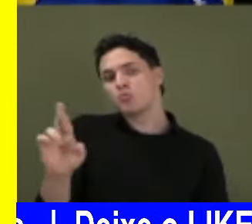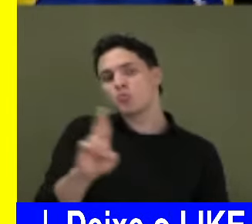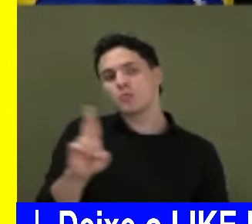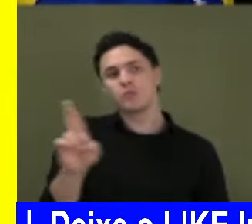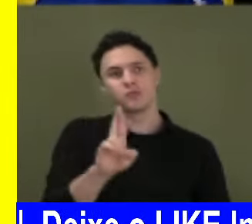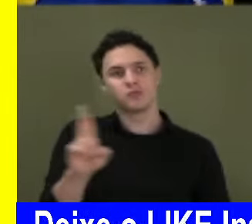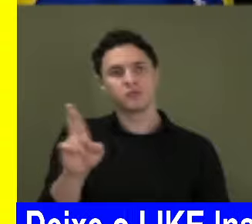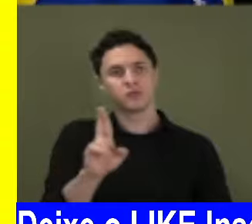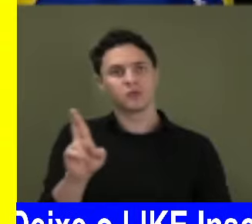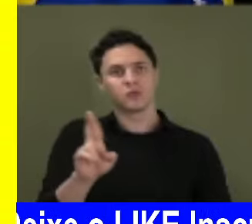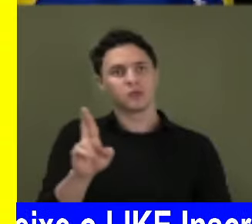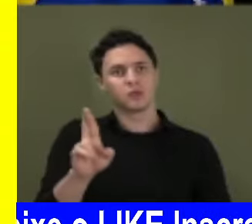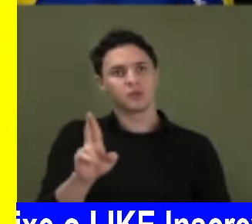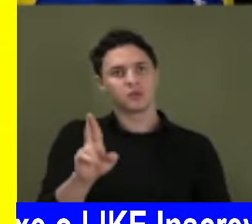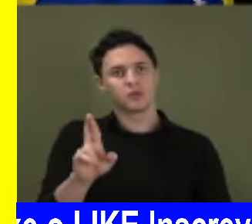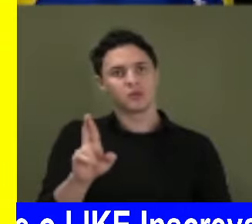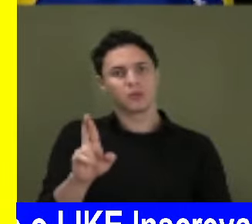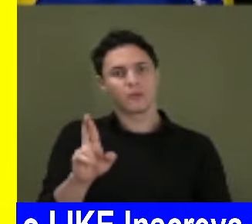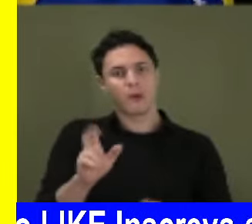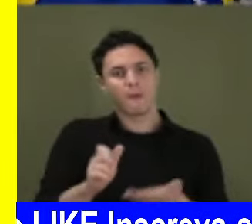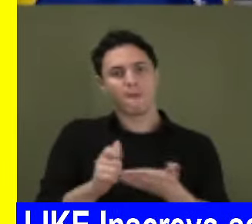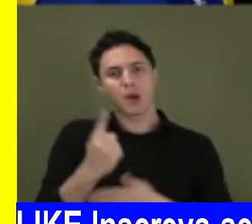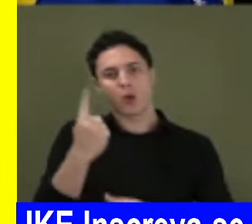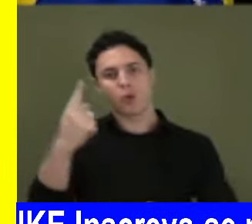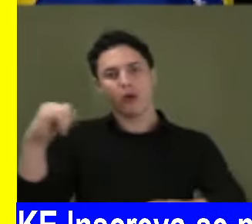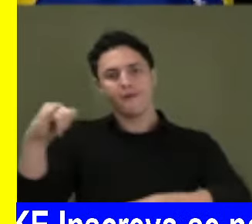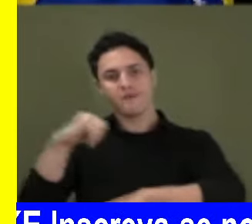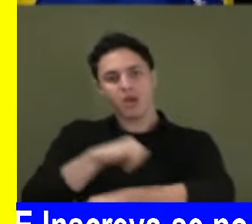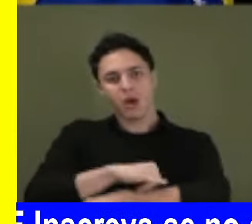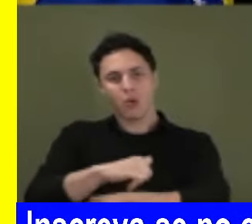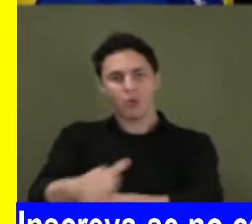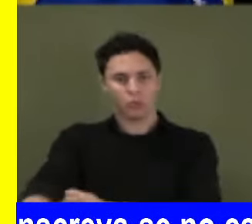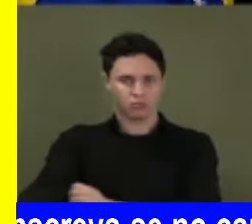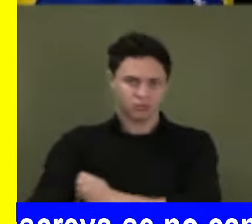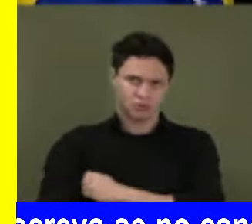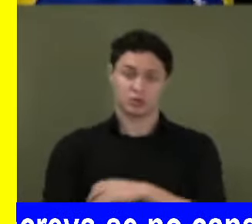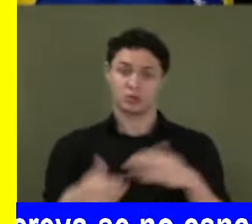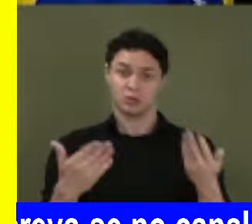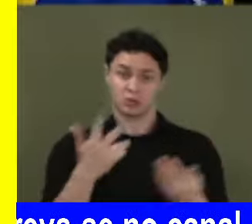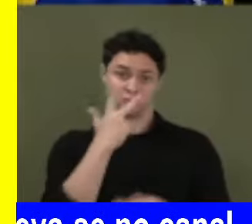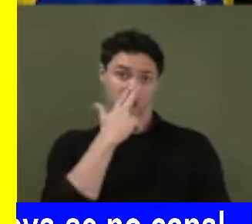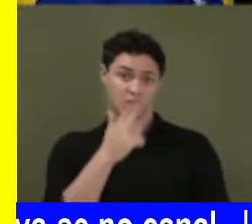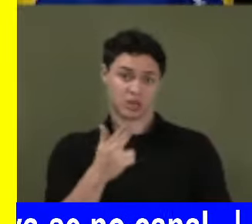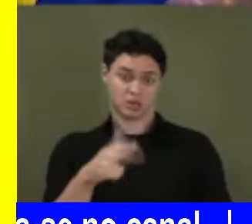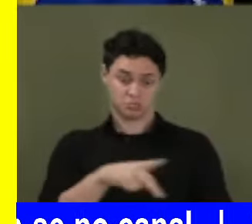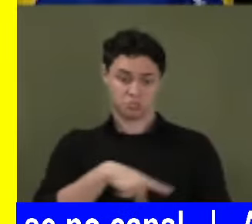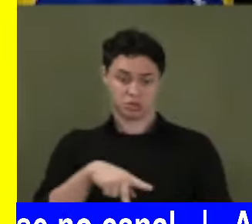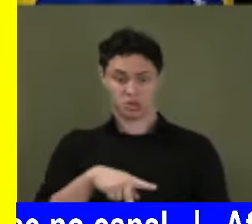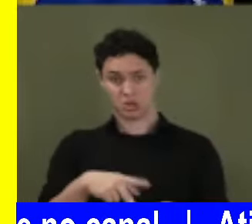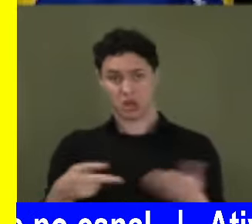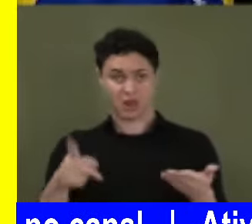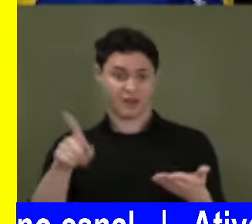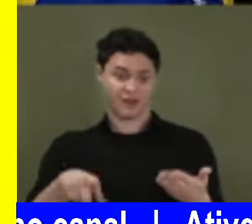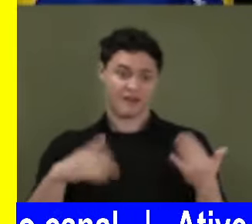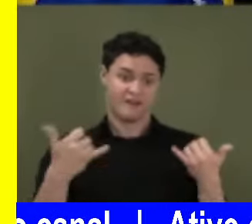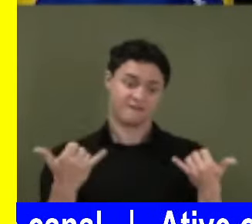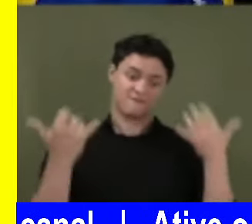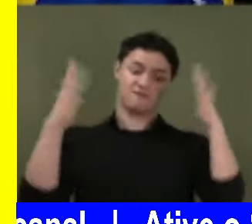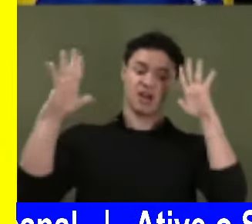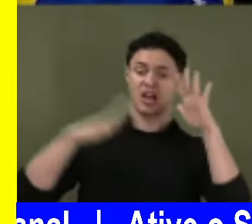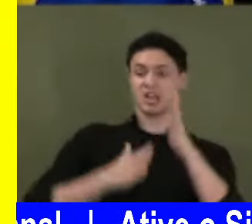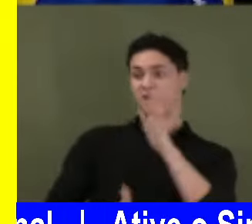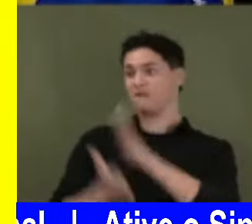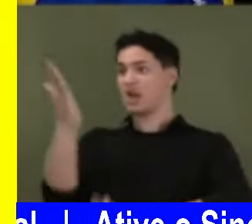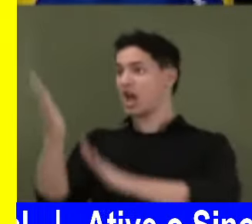bilhão de reais com um avião? Então parece que esse país agora, nesses dois anos aqui, é festa e viagem. É só isso o tempo